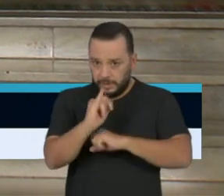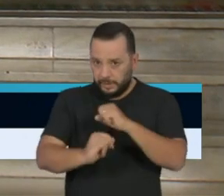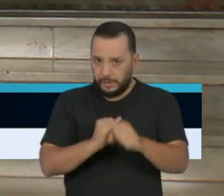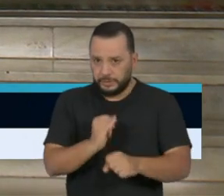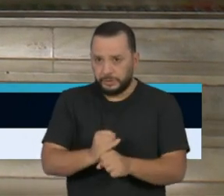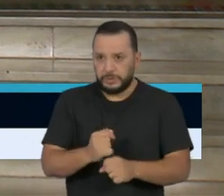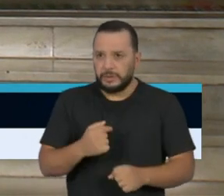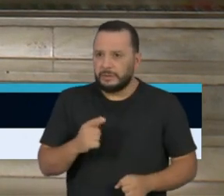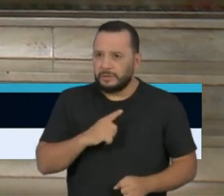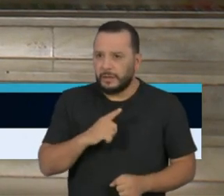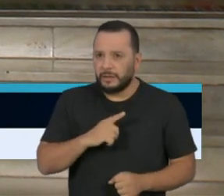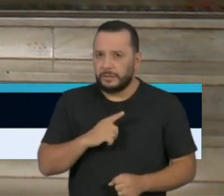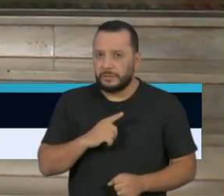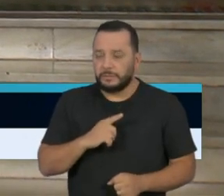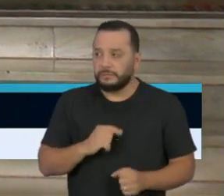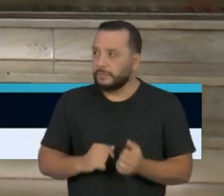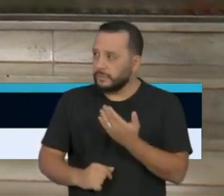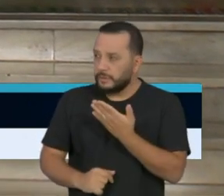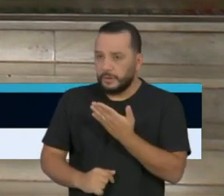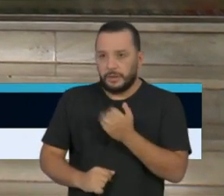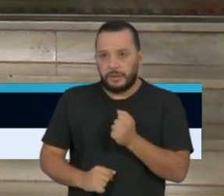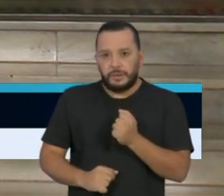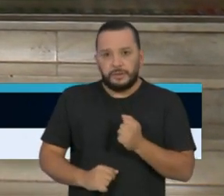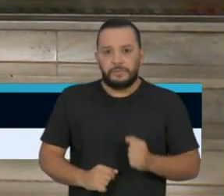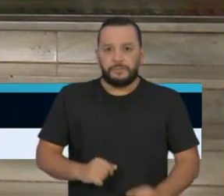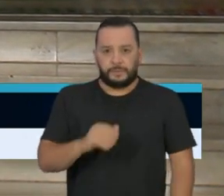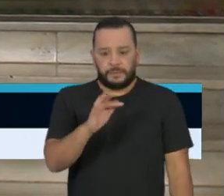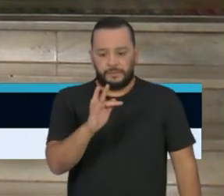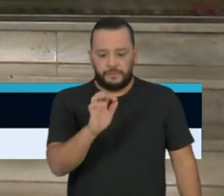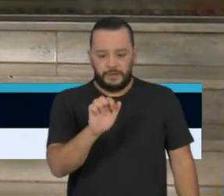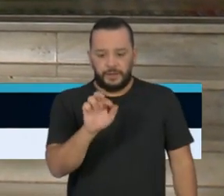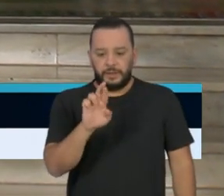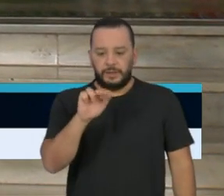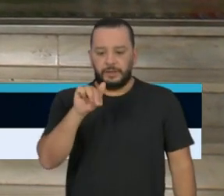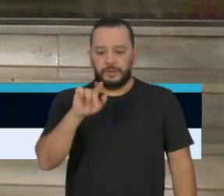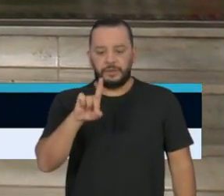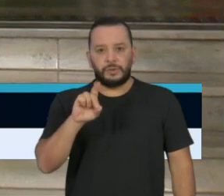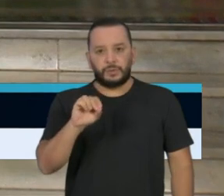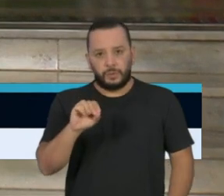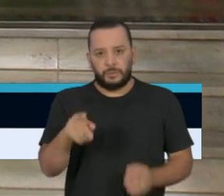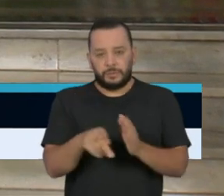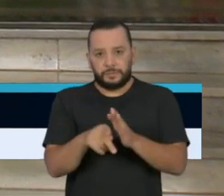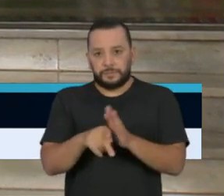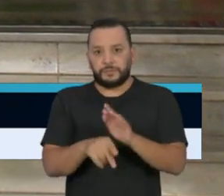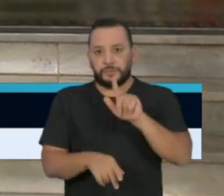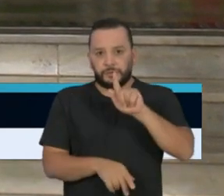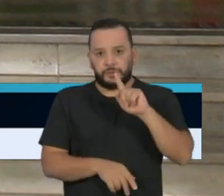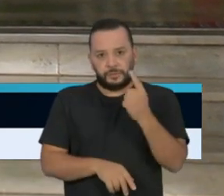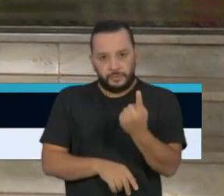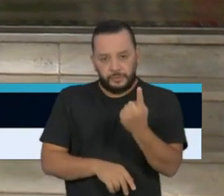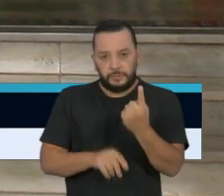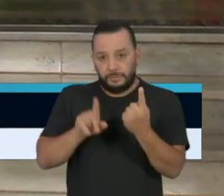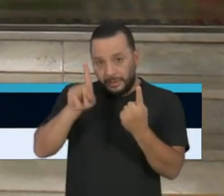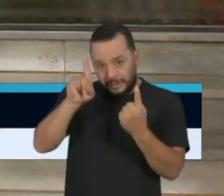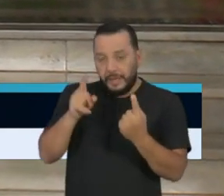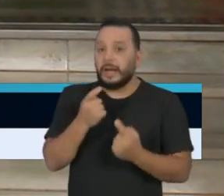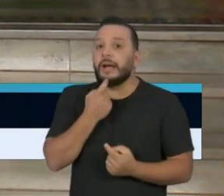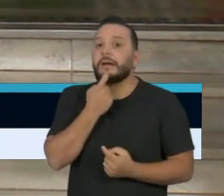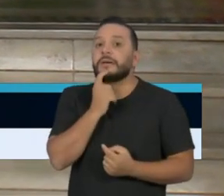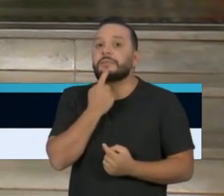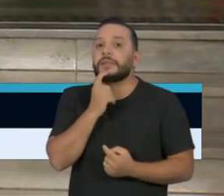temos aqui em tela. Temos o jornalista Fernando Evans, do Portal G1 de Campinas. Fernando, boa tarde.